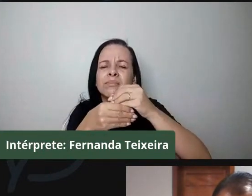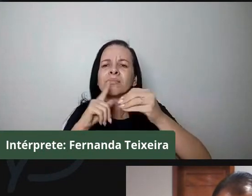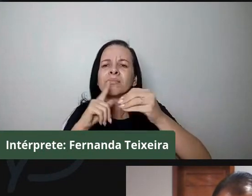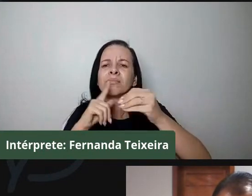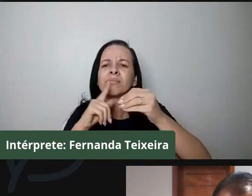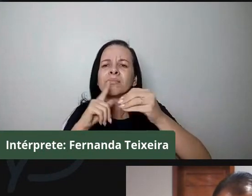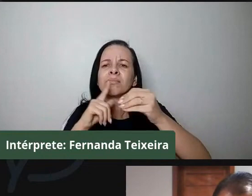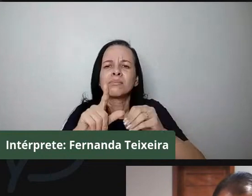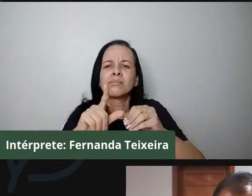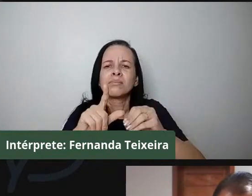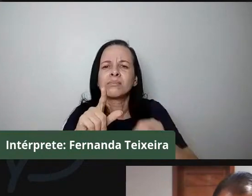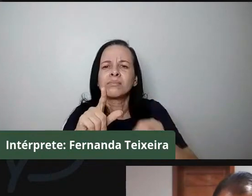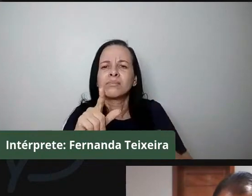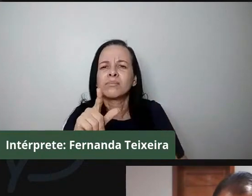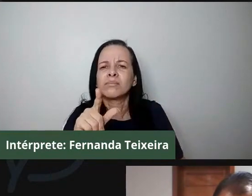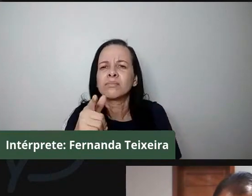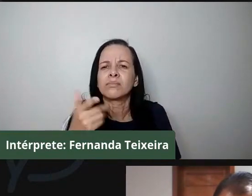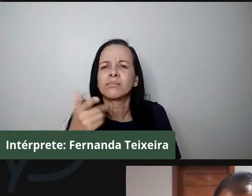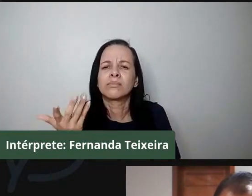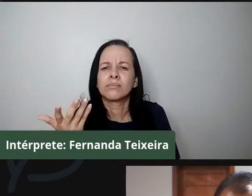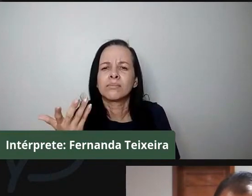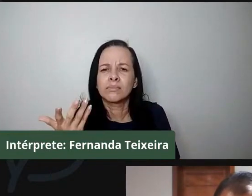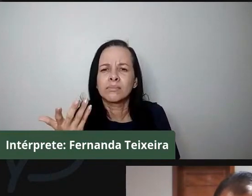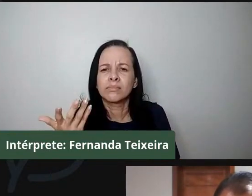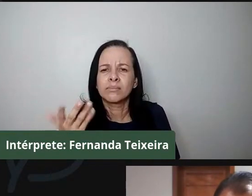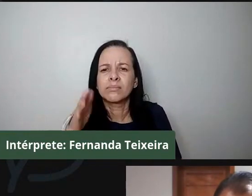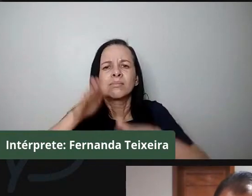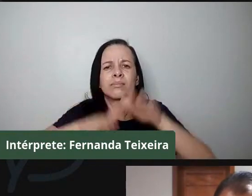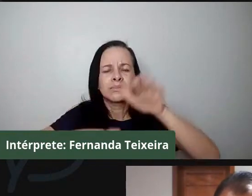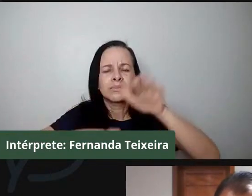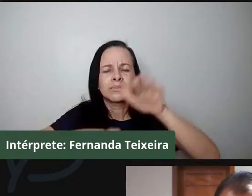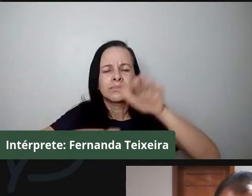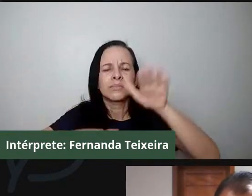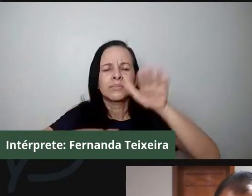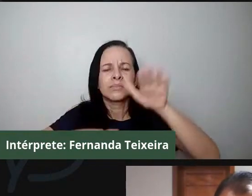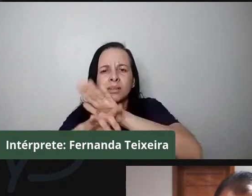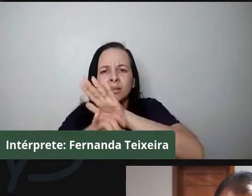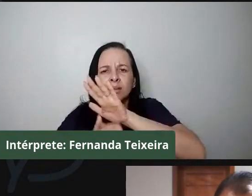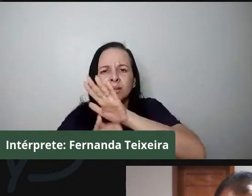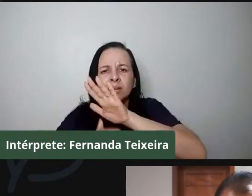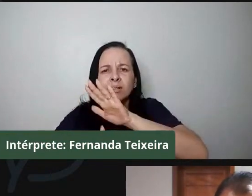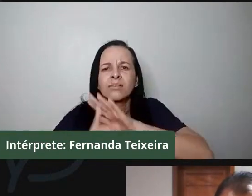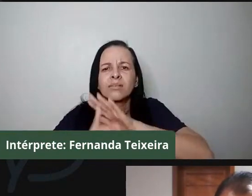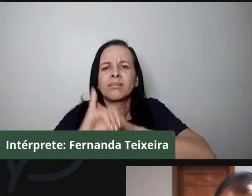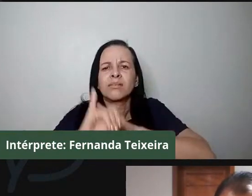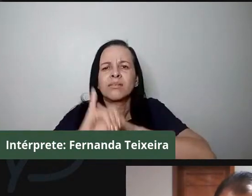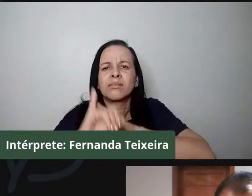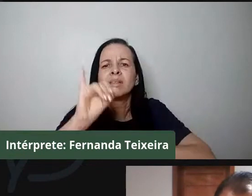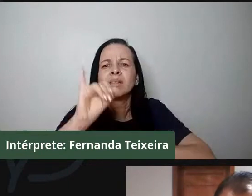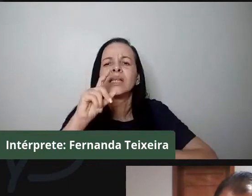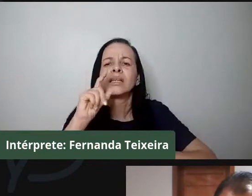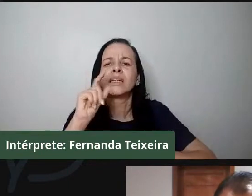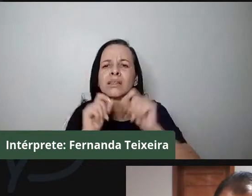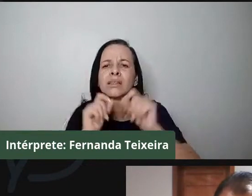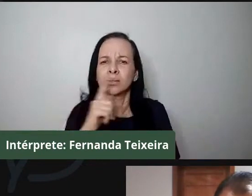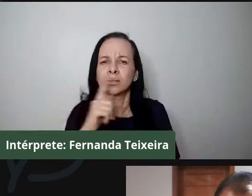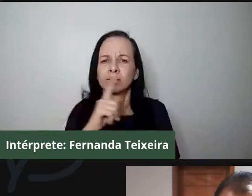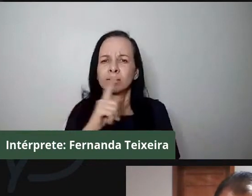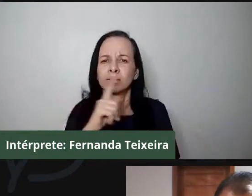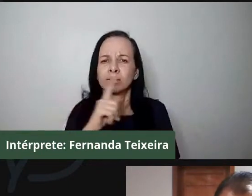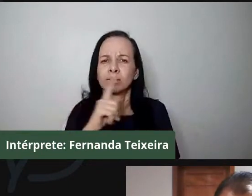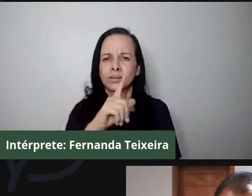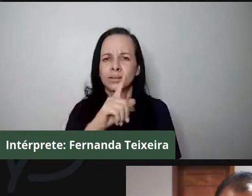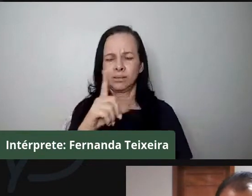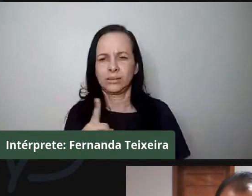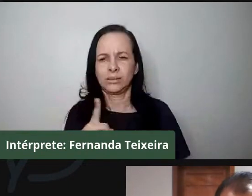sua vivacidade. Então, esse é um ponto fundamental colocado aqui. E do ponto de vista das comunidades, da questão da educação